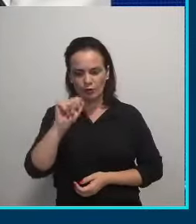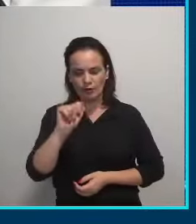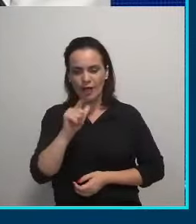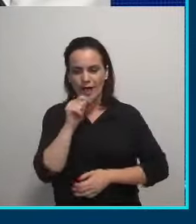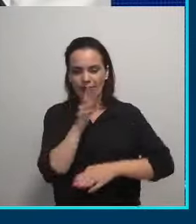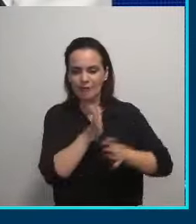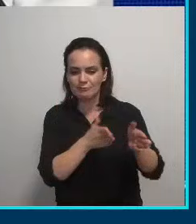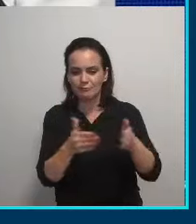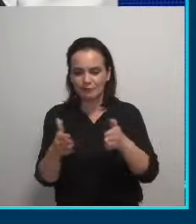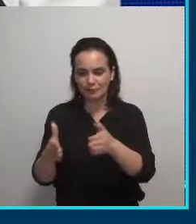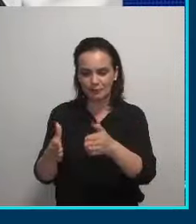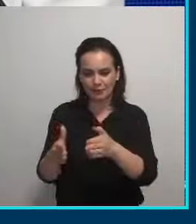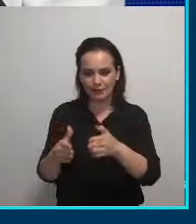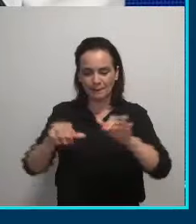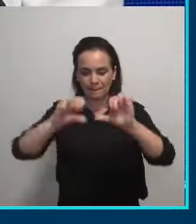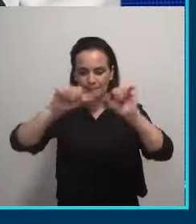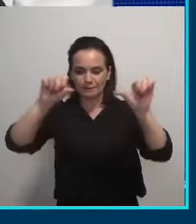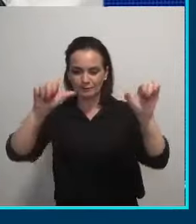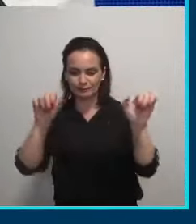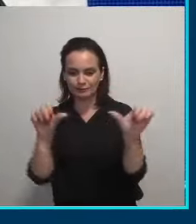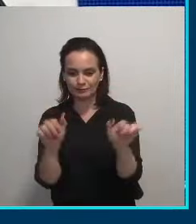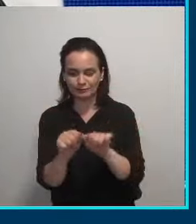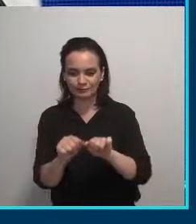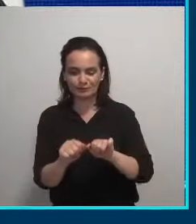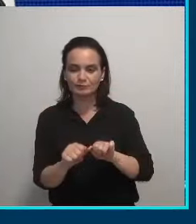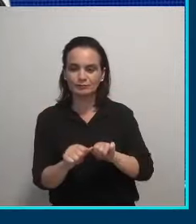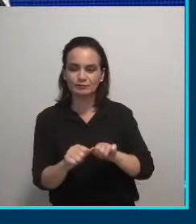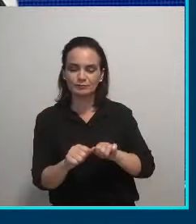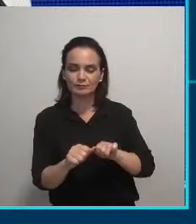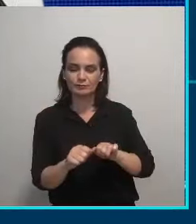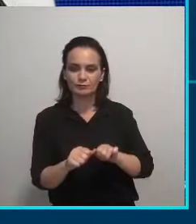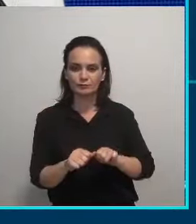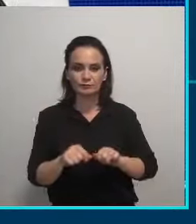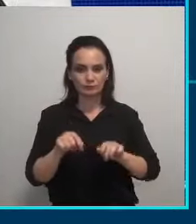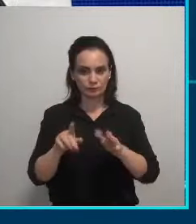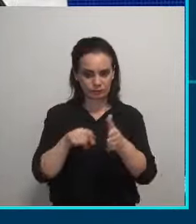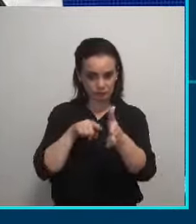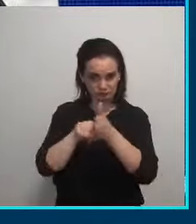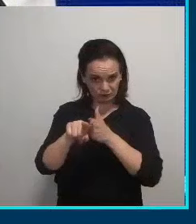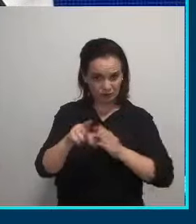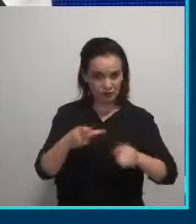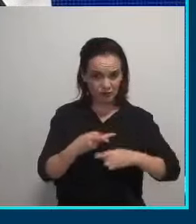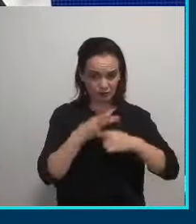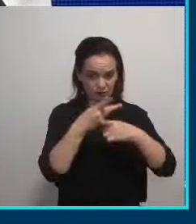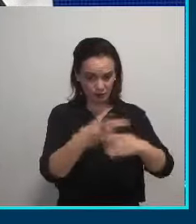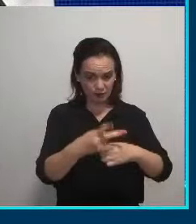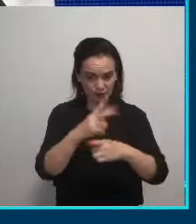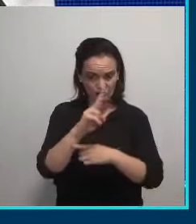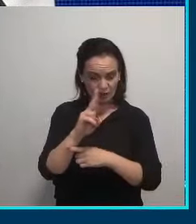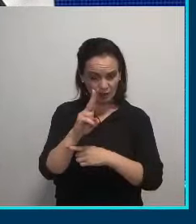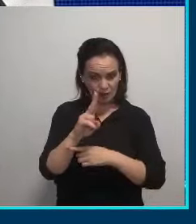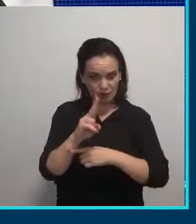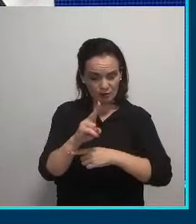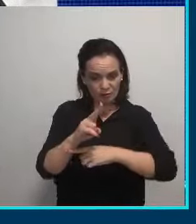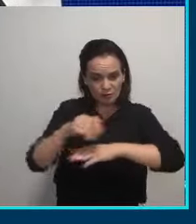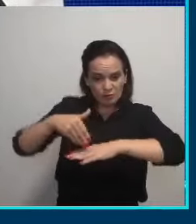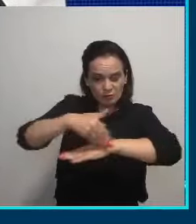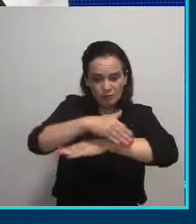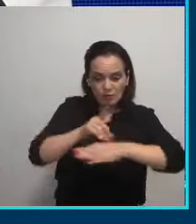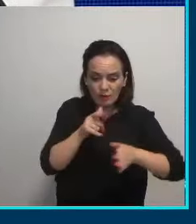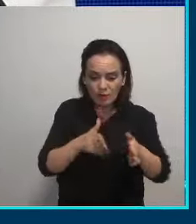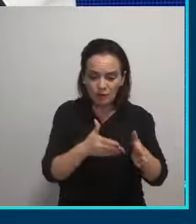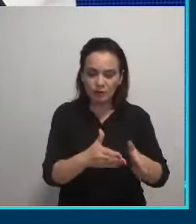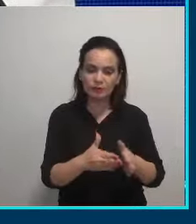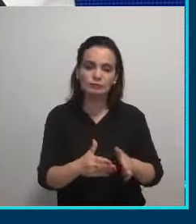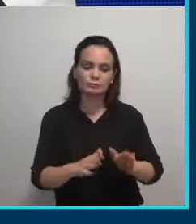Nestas áreas mapeadas, candidato. Você percorreu já os fundos de vale? Você já viu como eles estão? Já, inclusive,